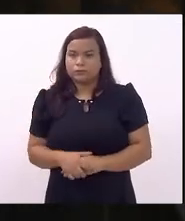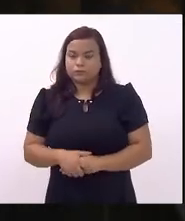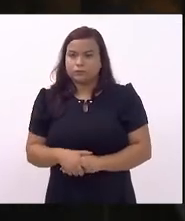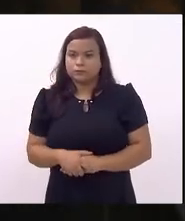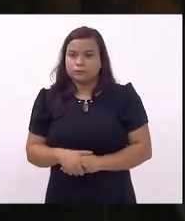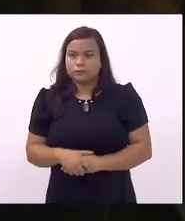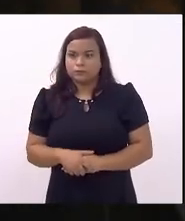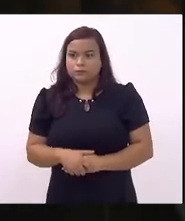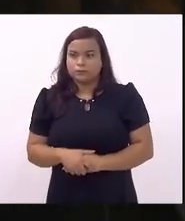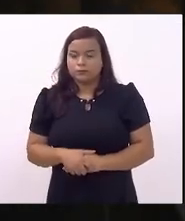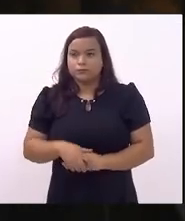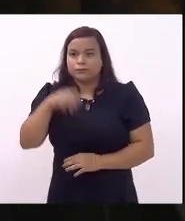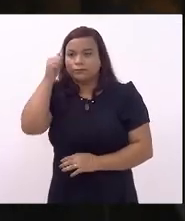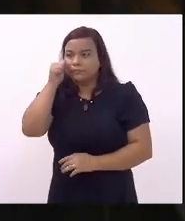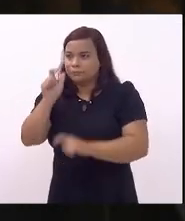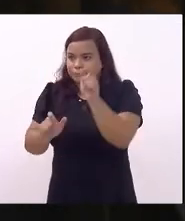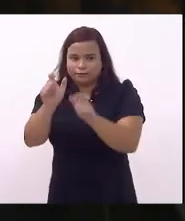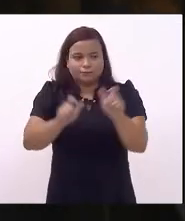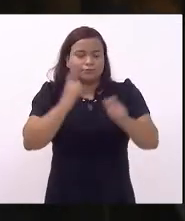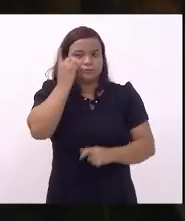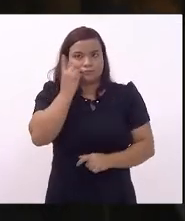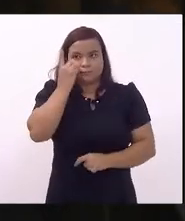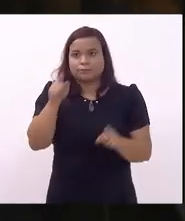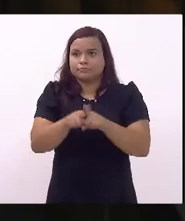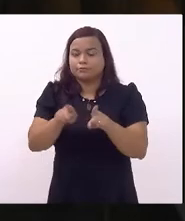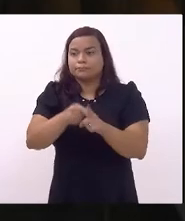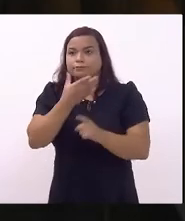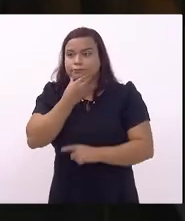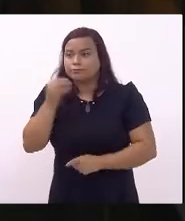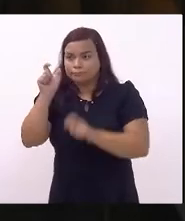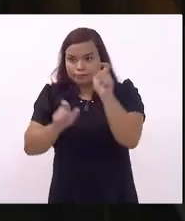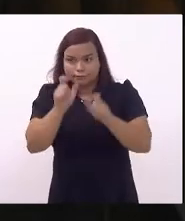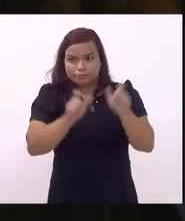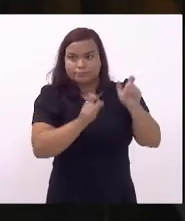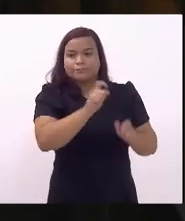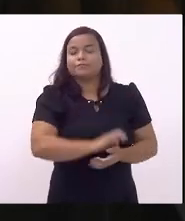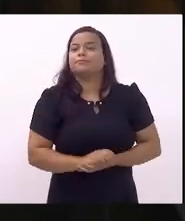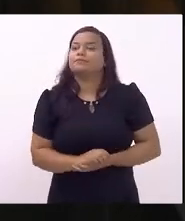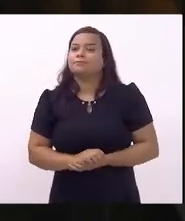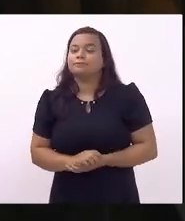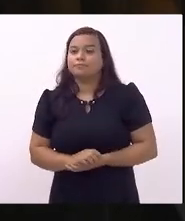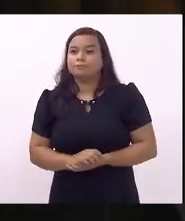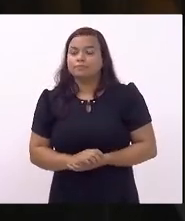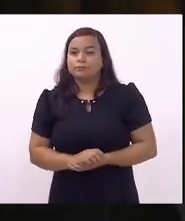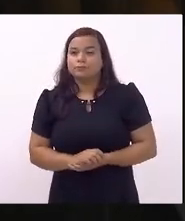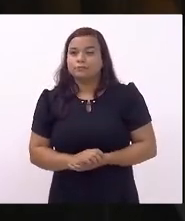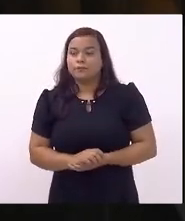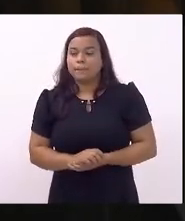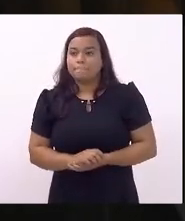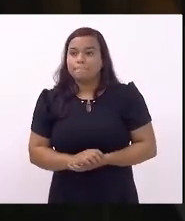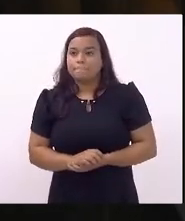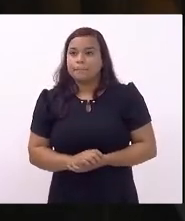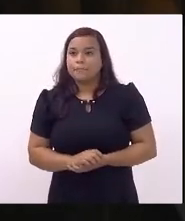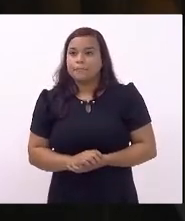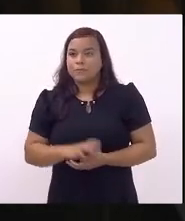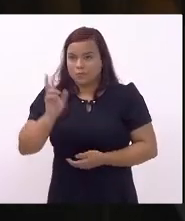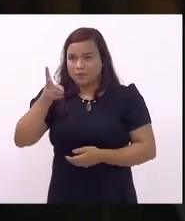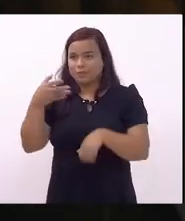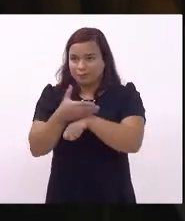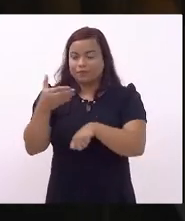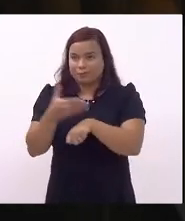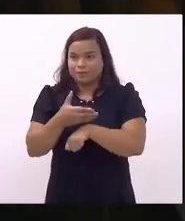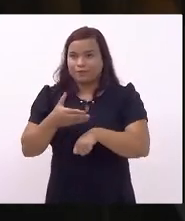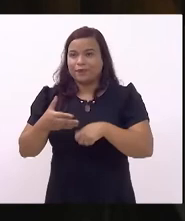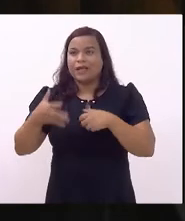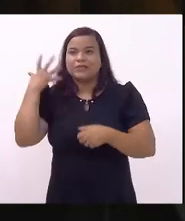senhoras deputadas e senhores deputados que ainda participam da